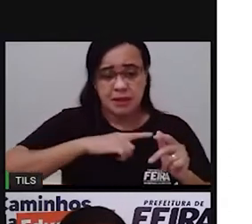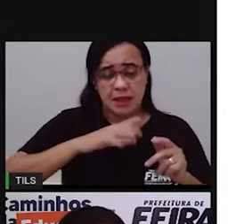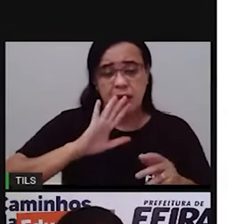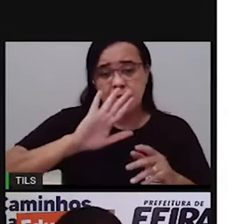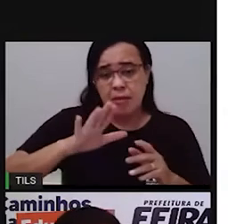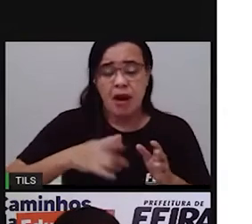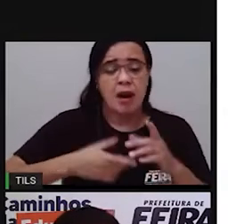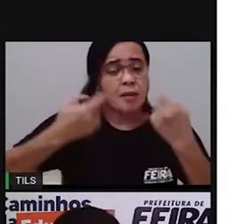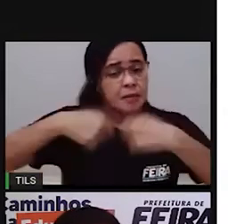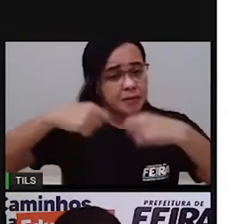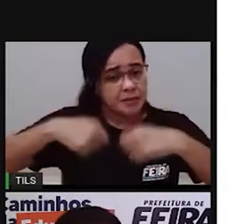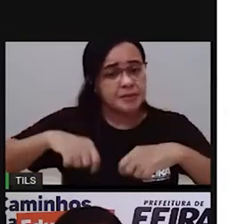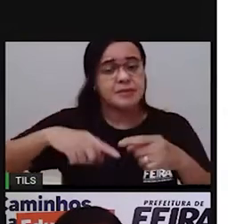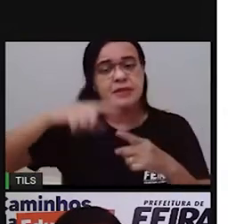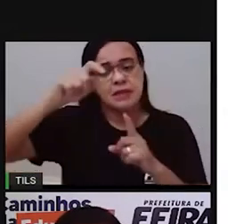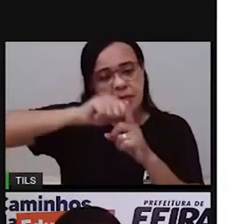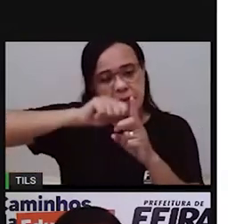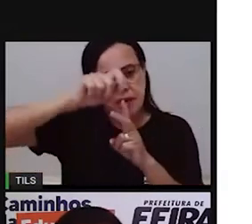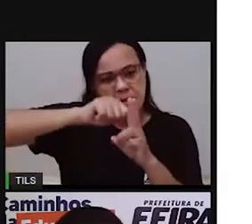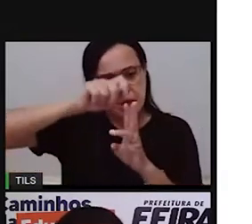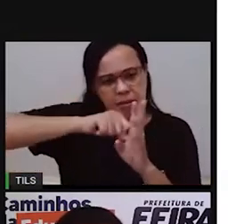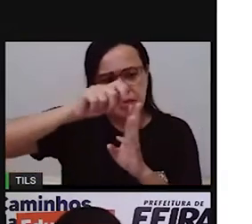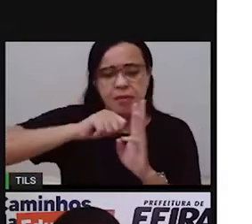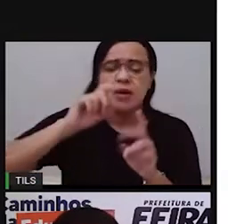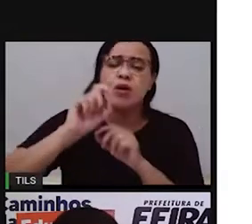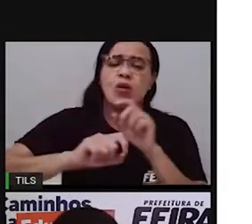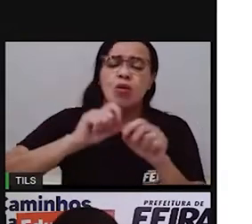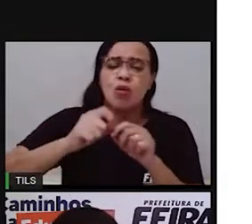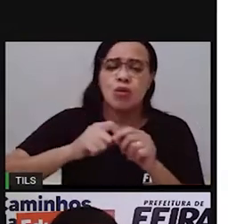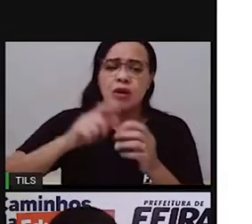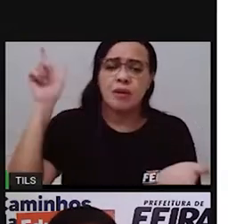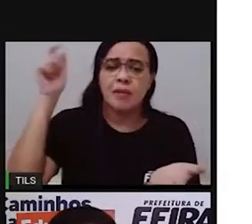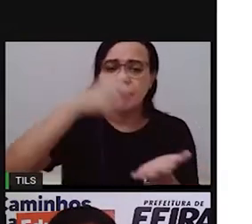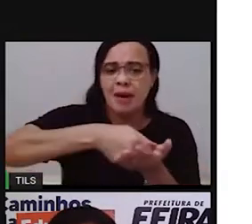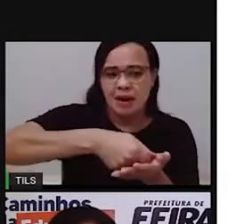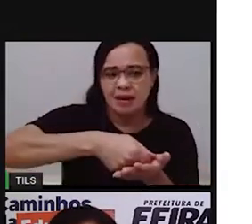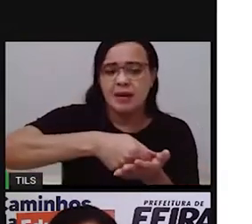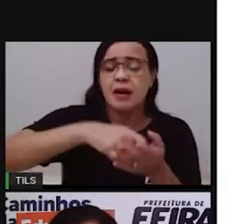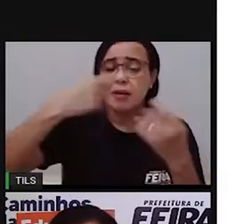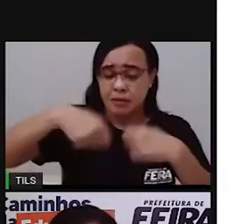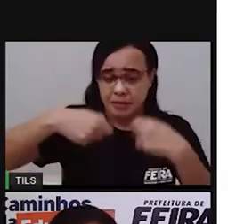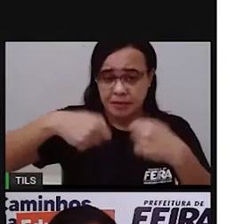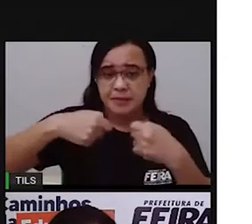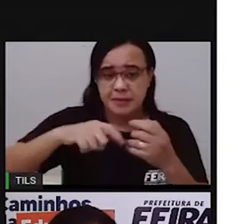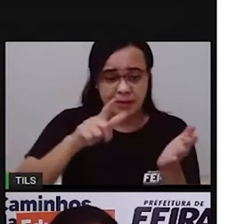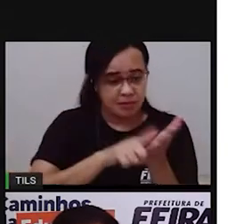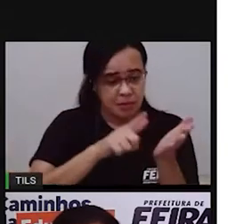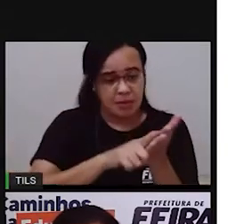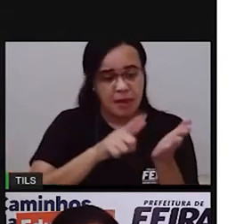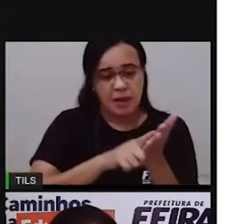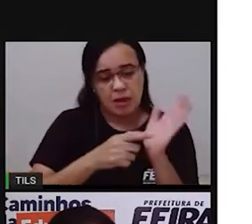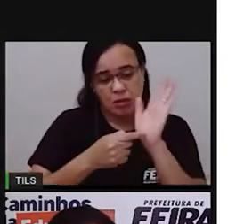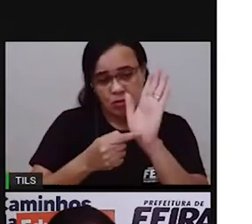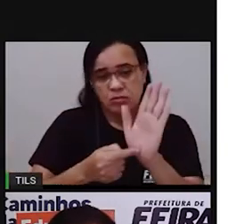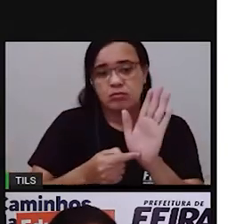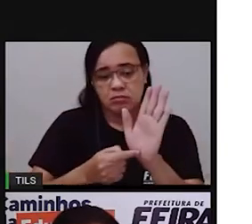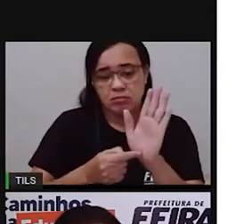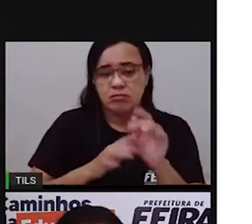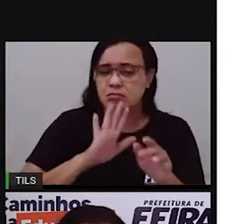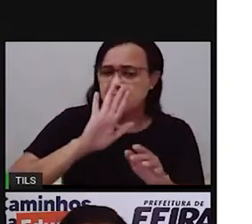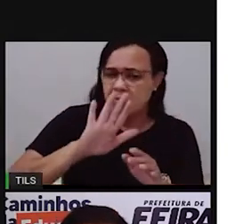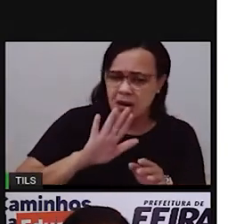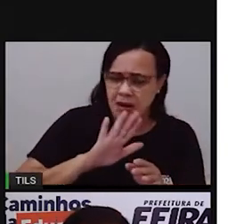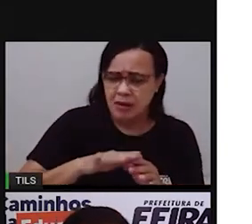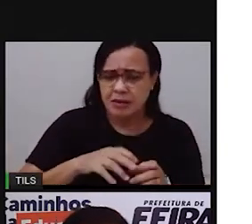pagam mensalmente para ter acesso àquela água tratada. Mas tem famílias, tem lugares em que as